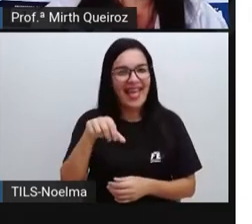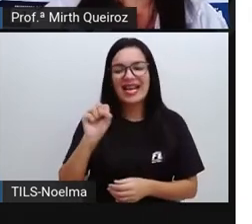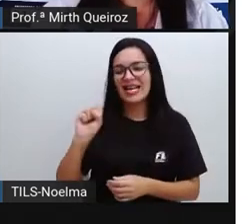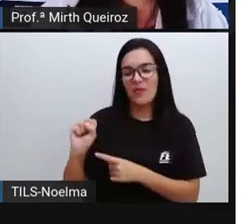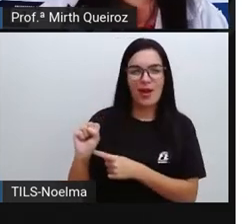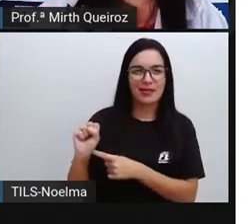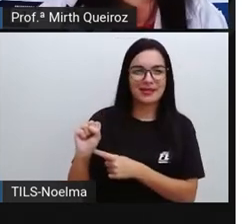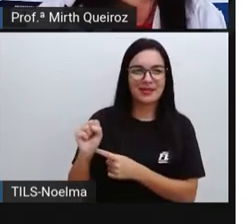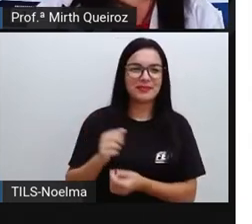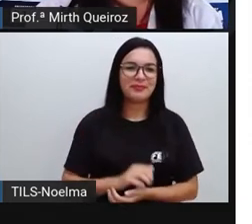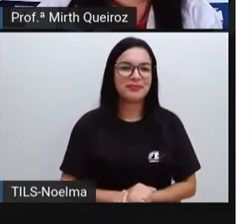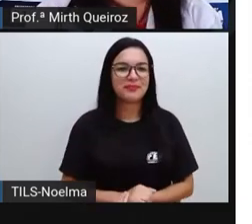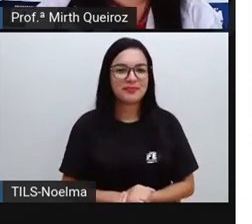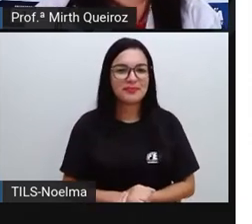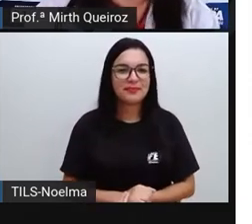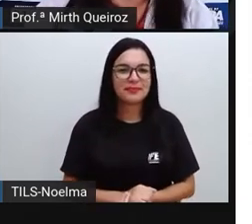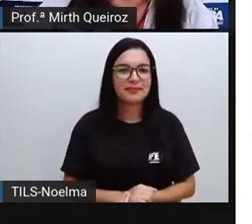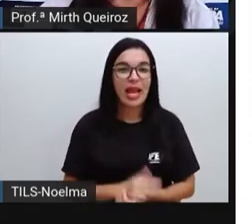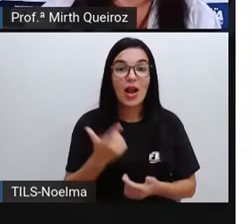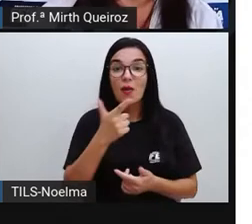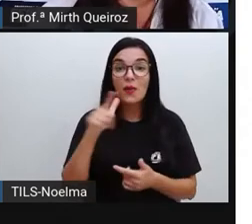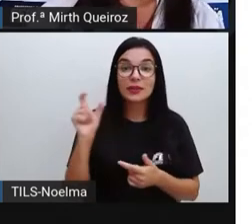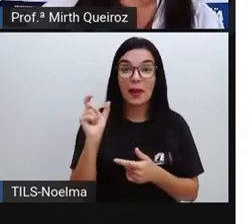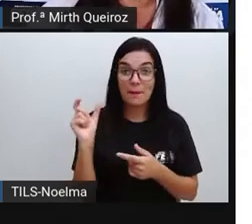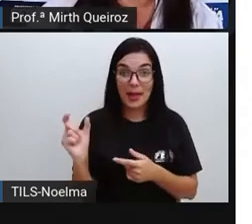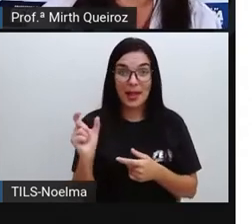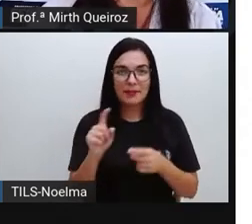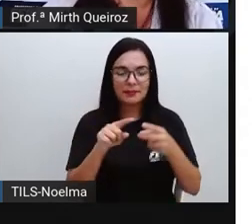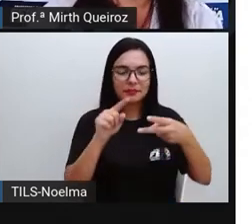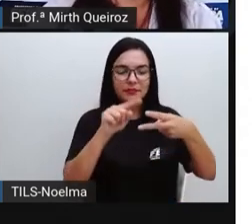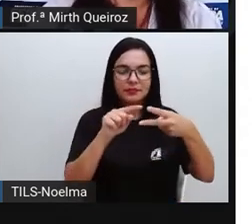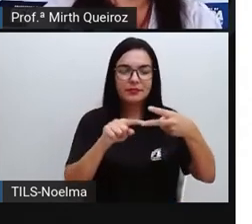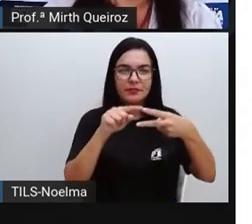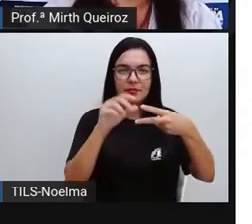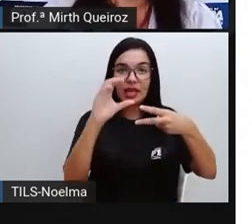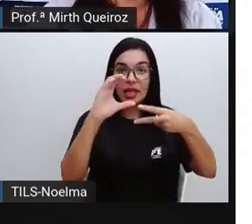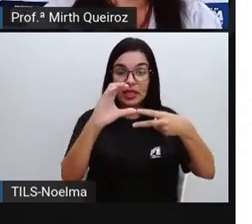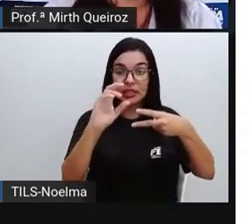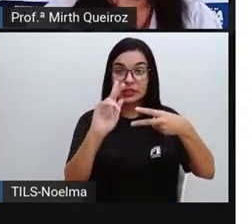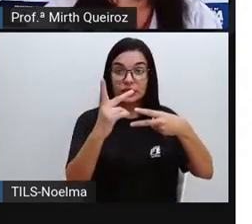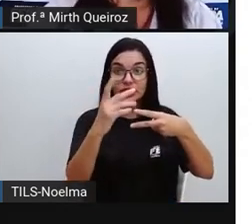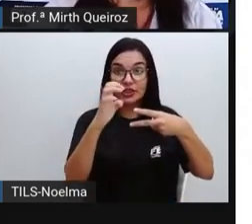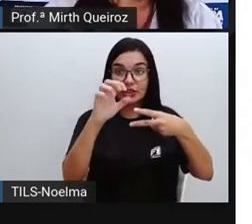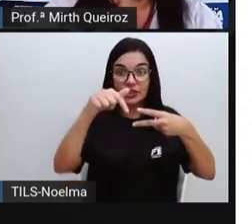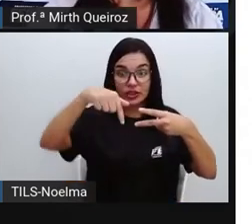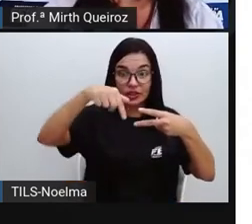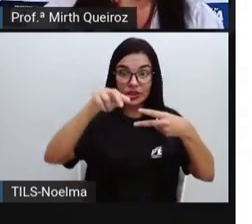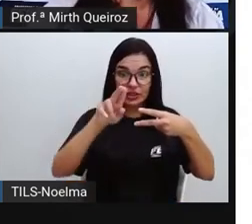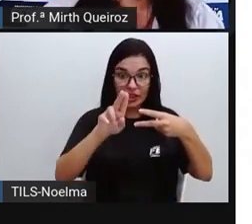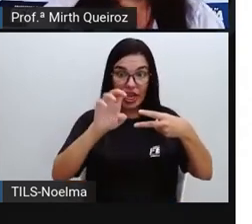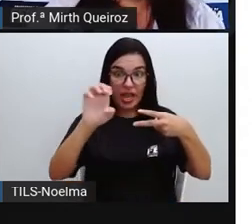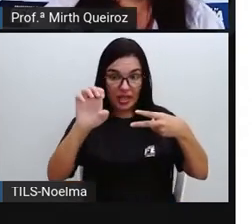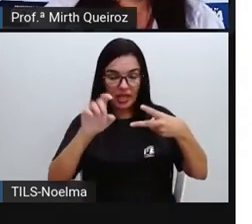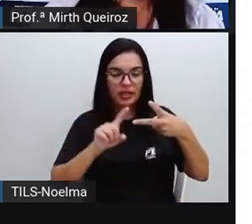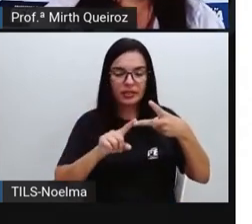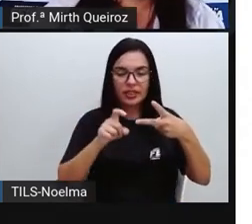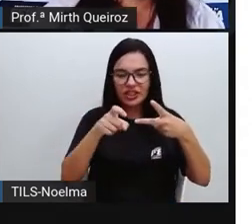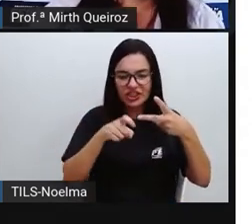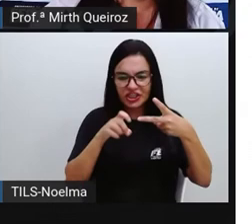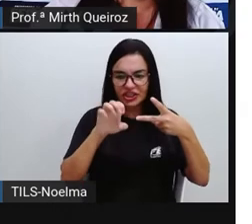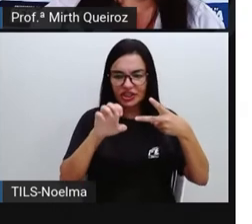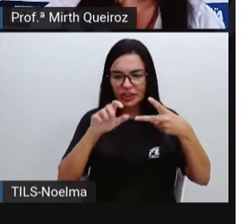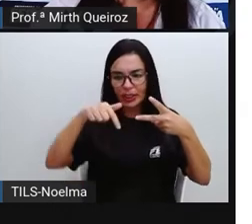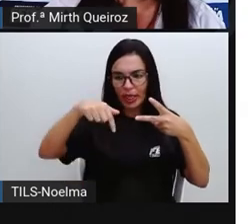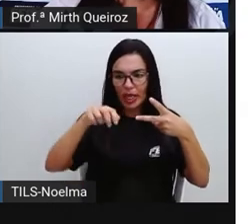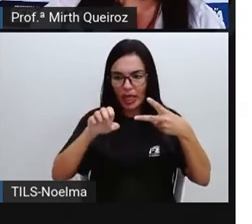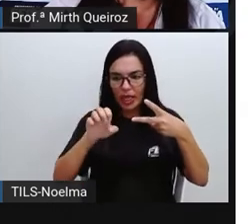serrar seria com S. Cheque com CH e cheque com X. Cheque com